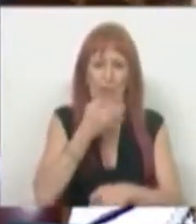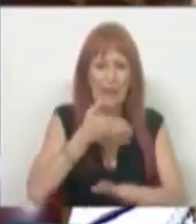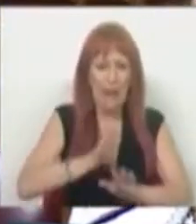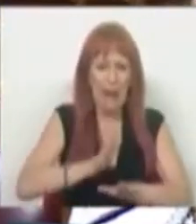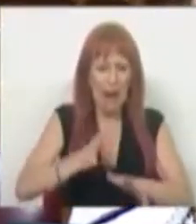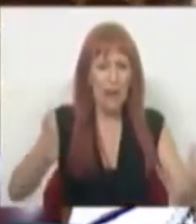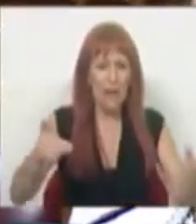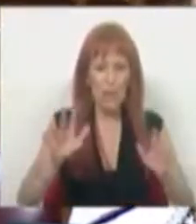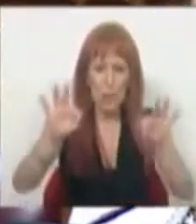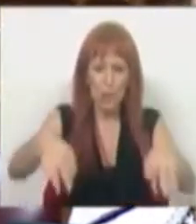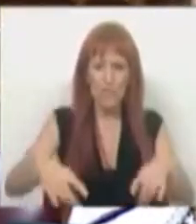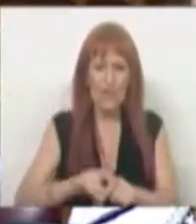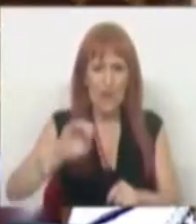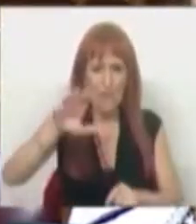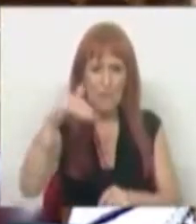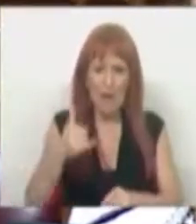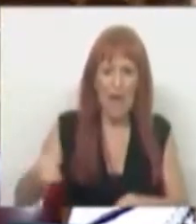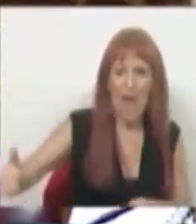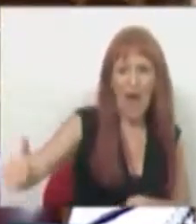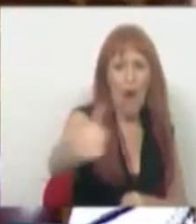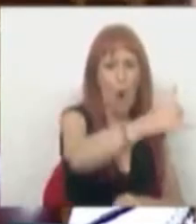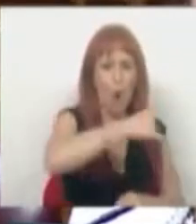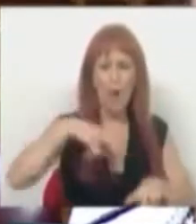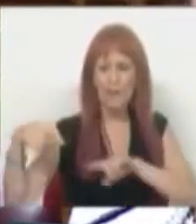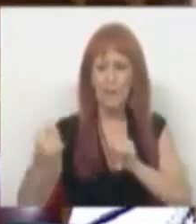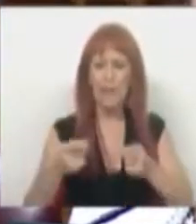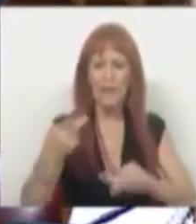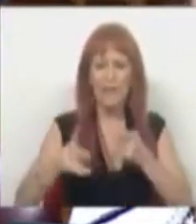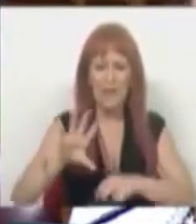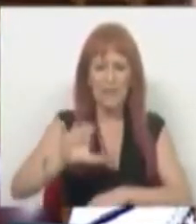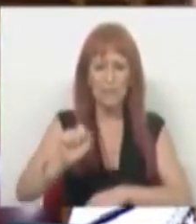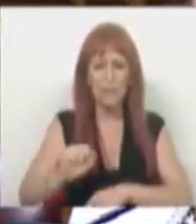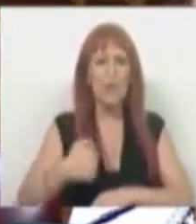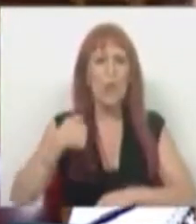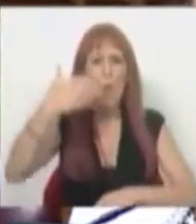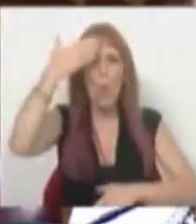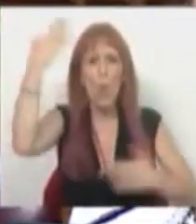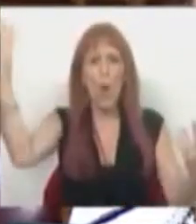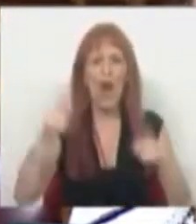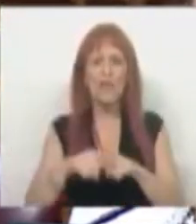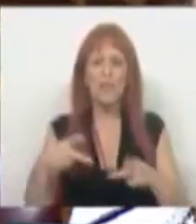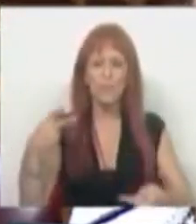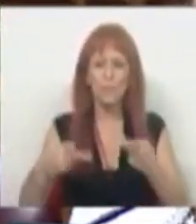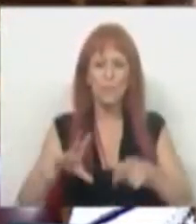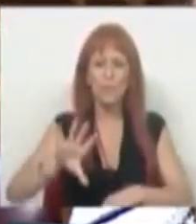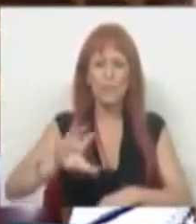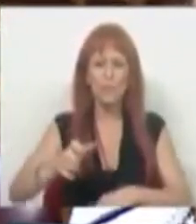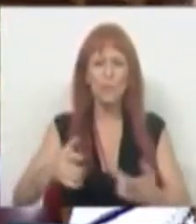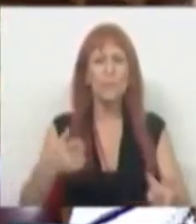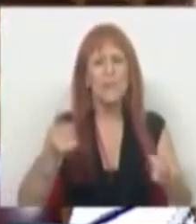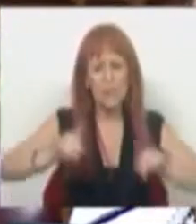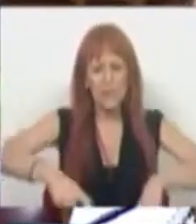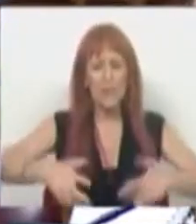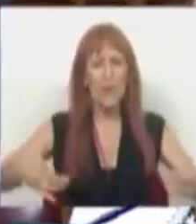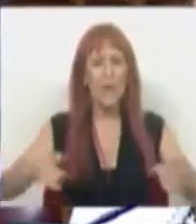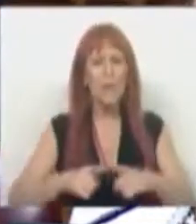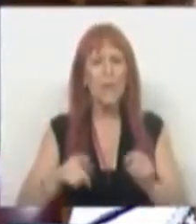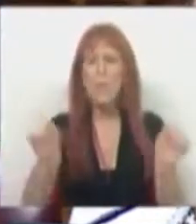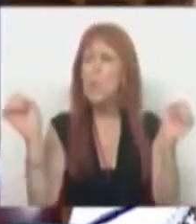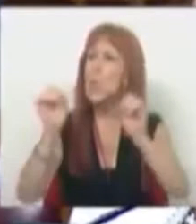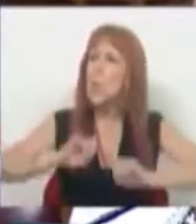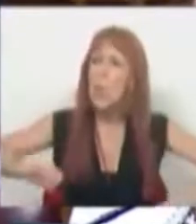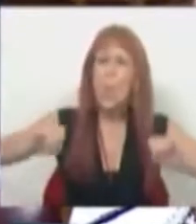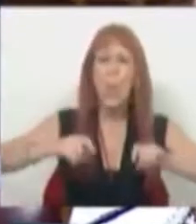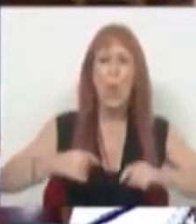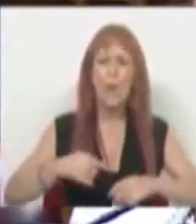e no fim desta primeira ronda de debate do Estado da Nação, julgo que o Estado da Nação será também, que não há